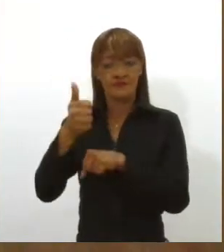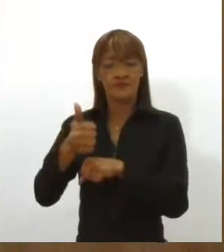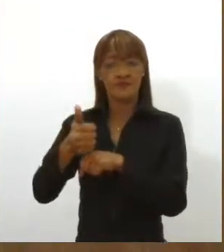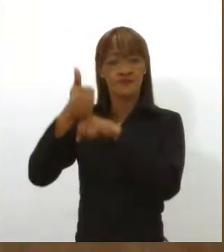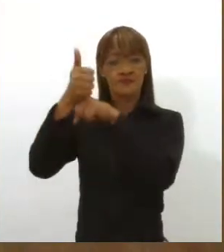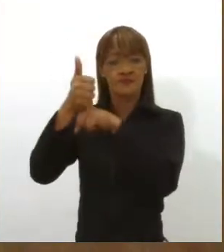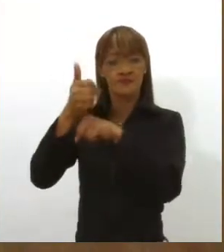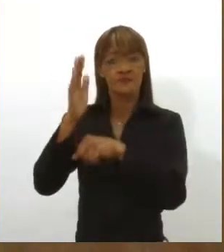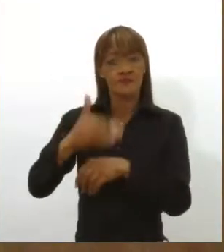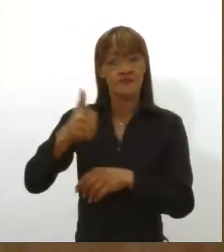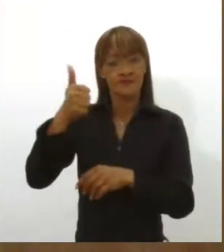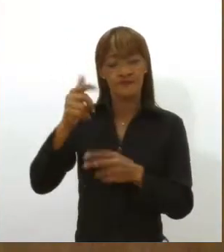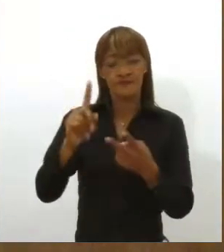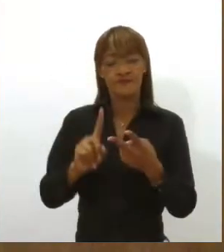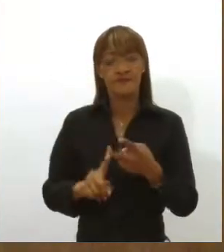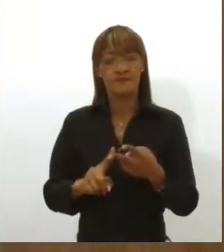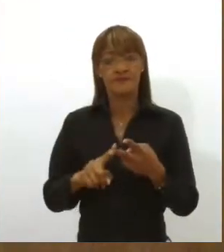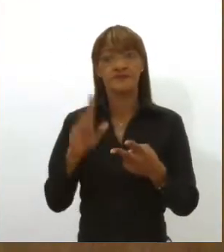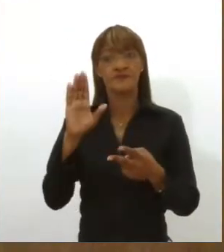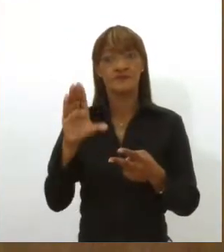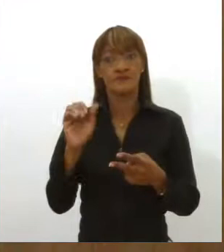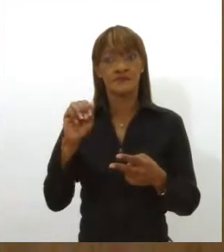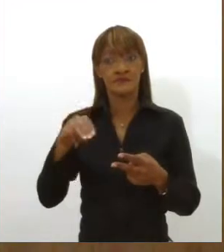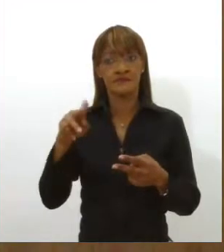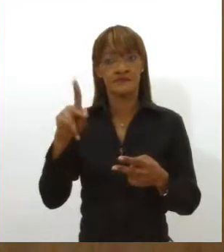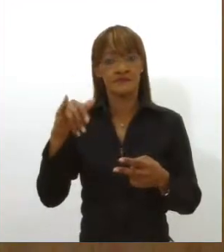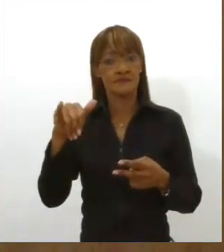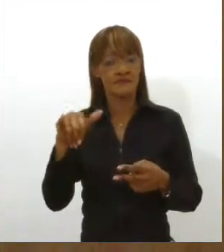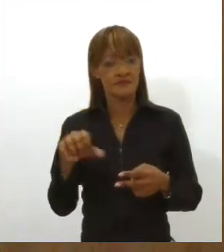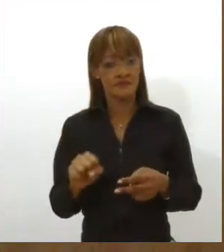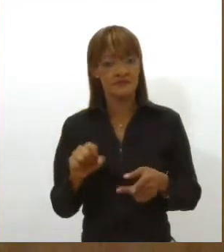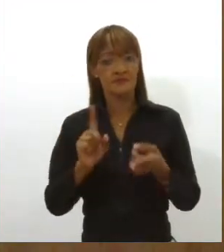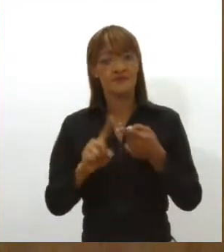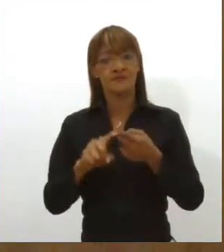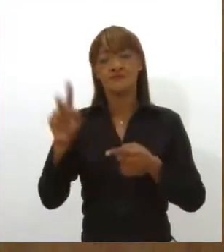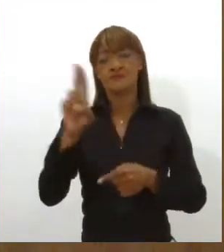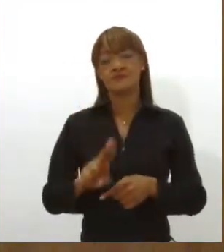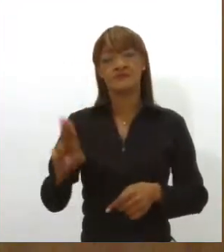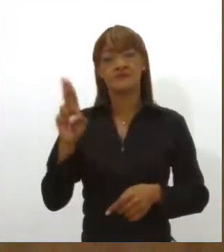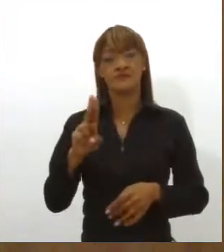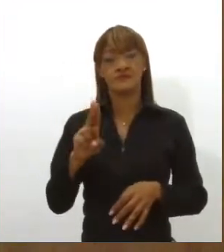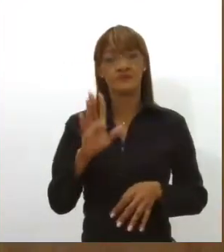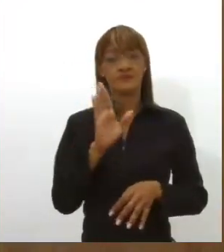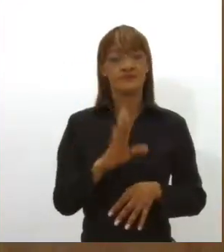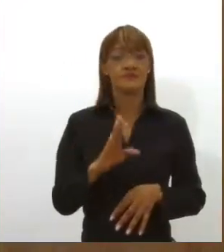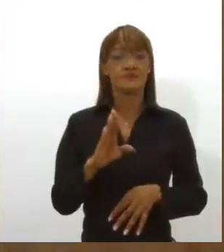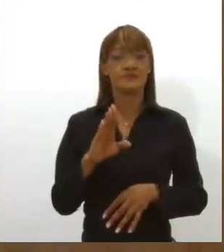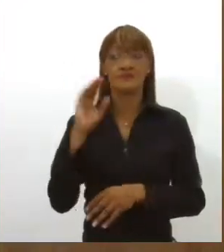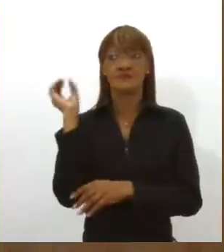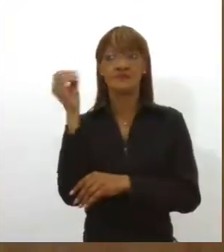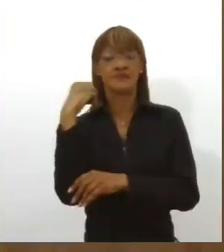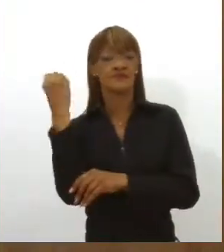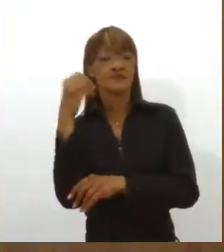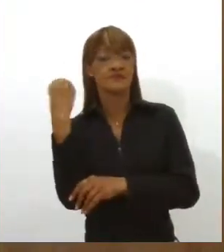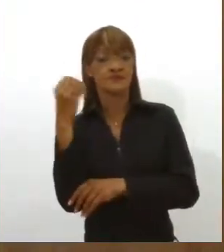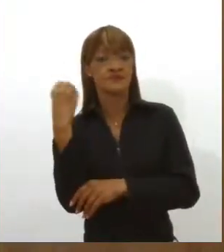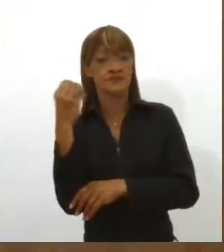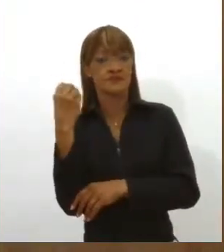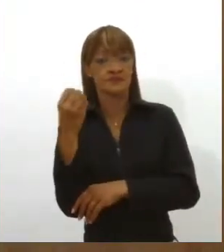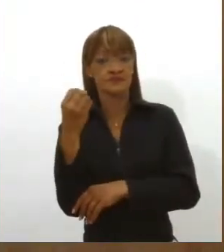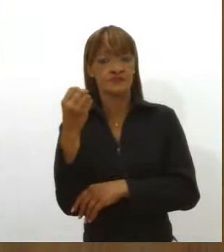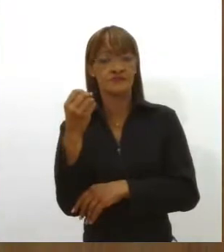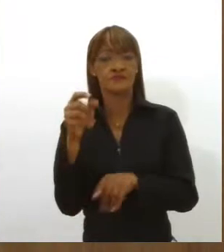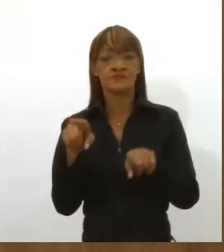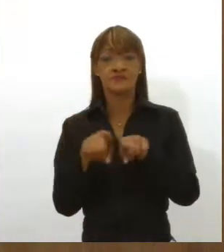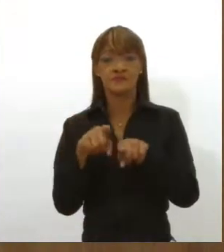Universidade de Campinas, a Unicamp. A Universidade Federal de Minas Gerais e a do Rio Grande do Sul dividem o terceiro lugar com a